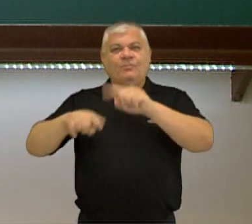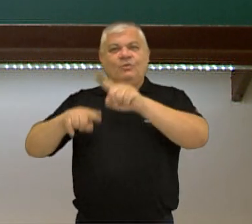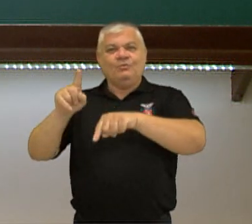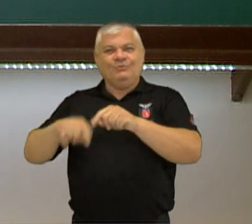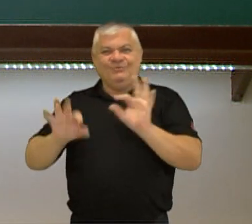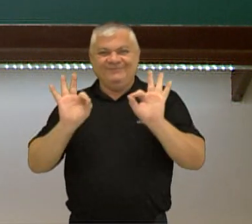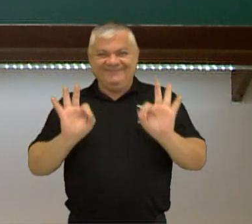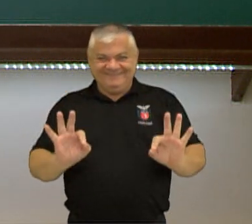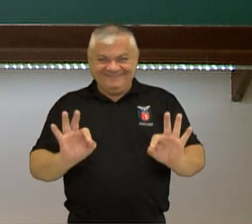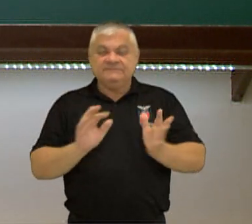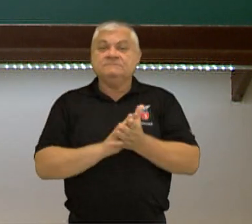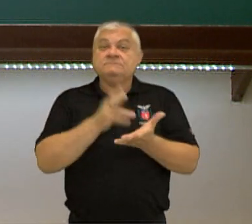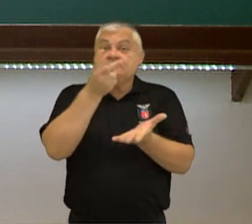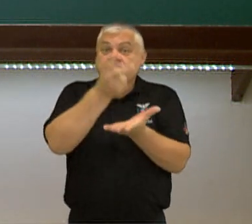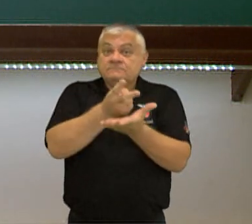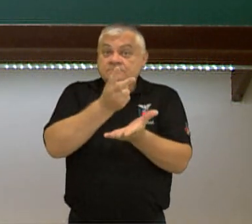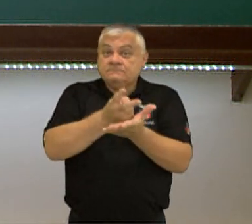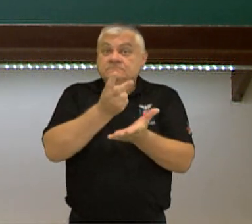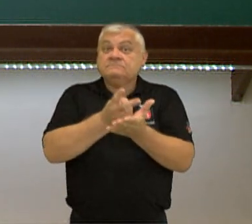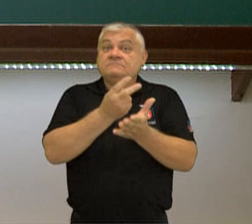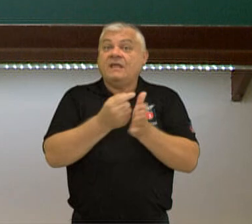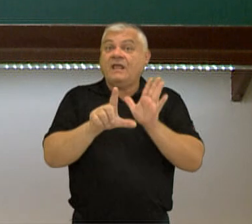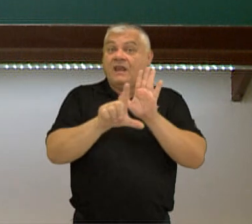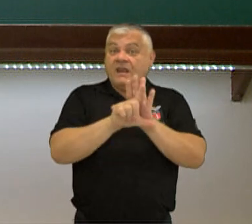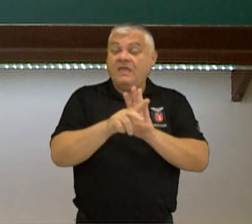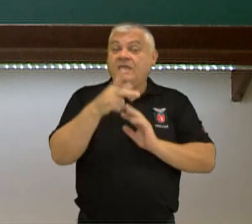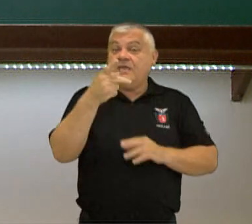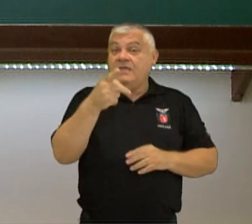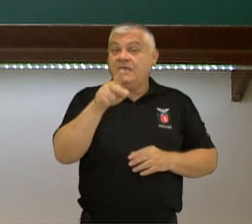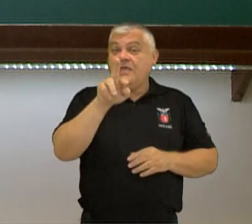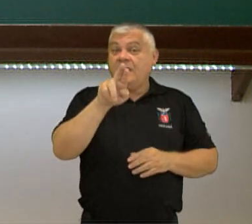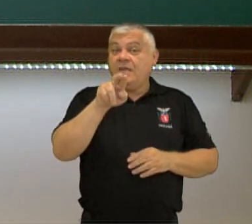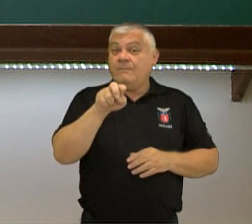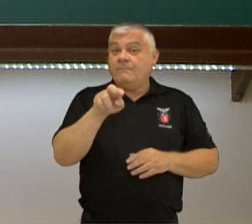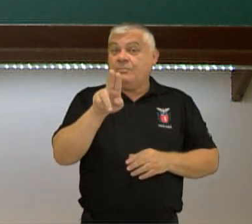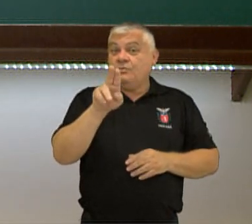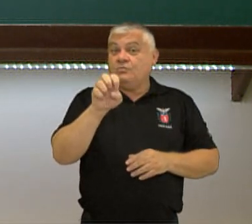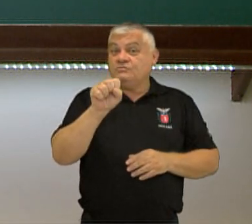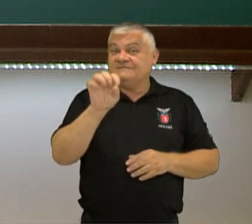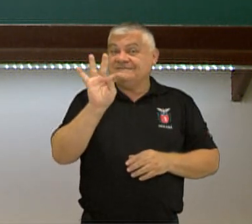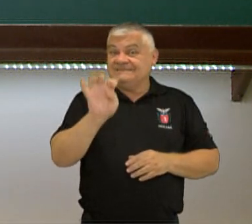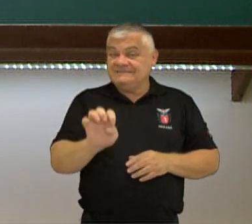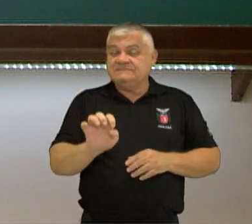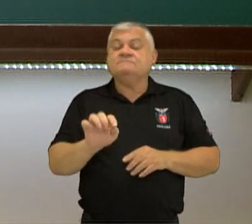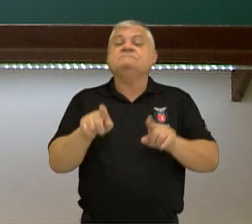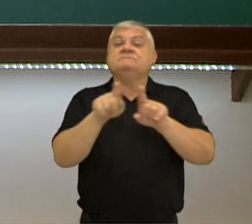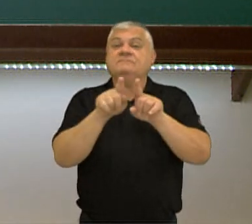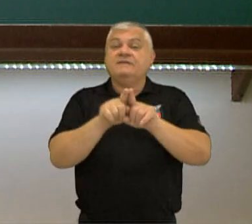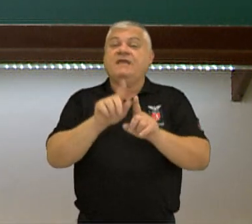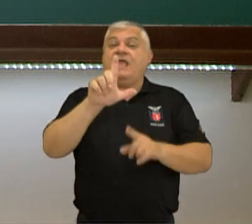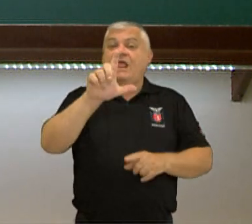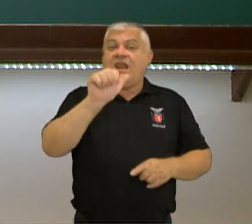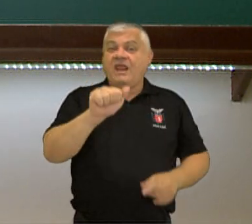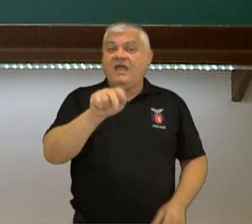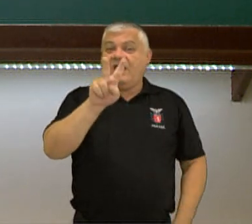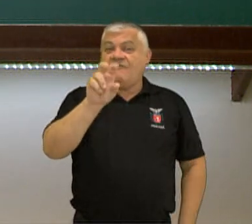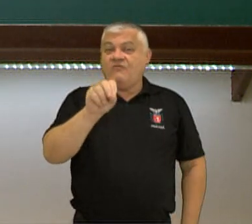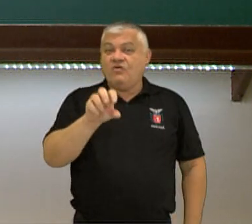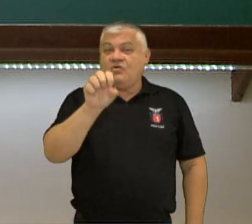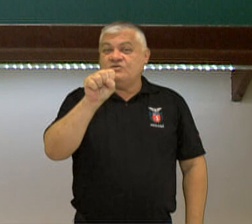Obedecemos aqui sempre as leis de Proust e Lavoisier, ou seja, né? Traduzindo de uma forma mais